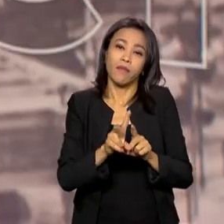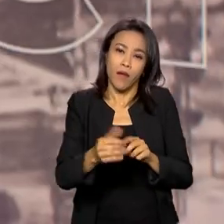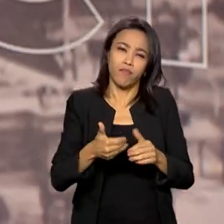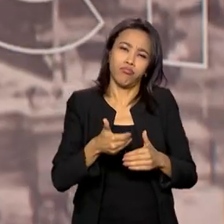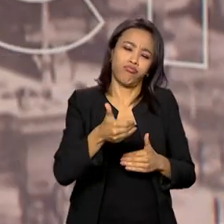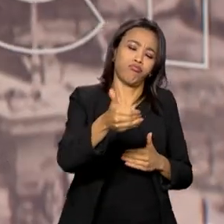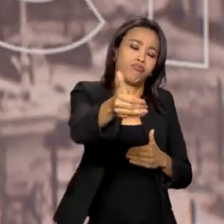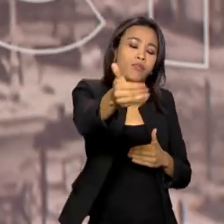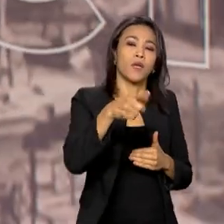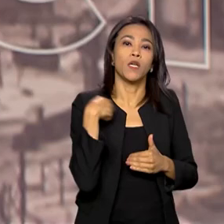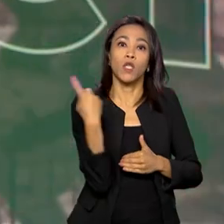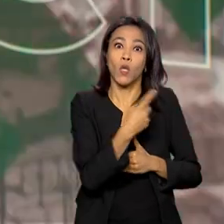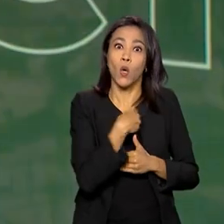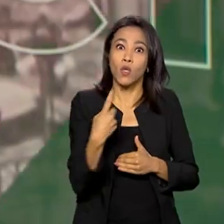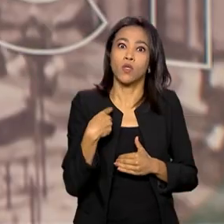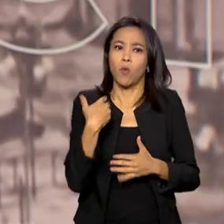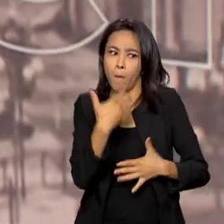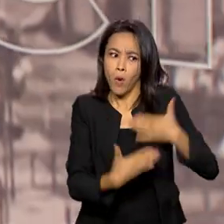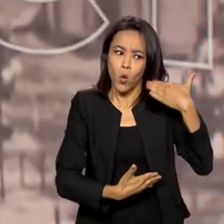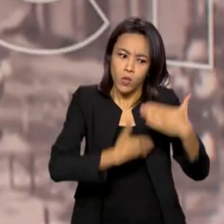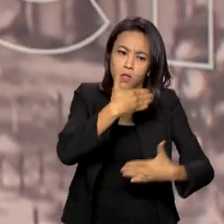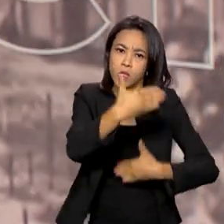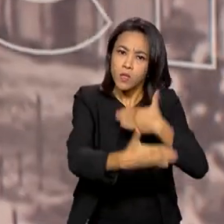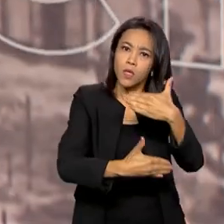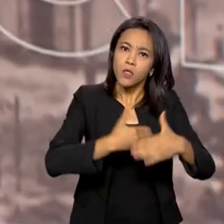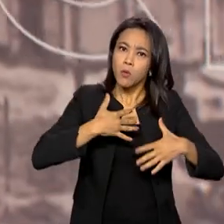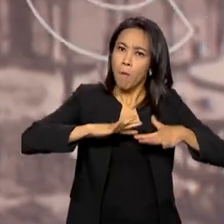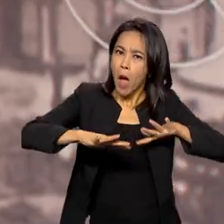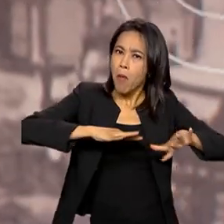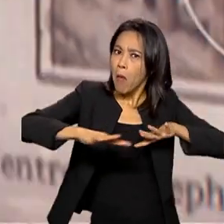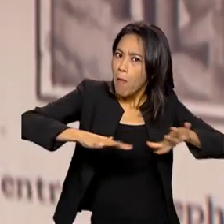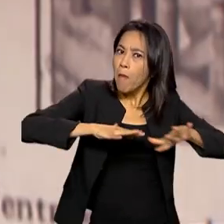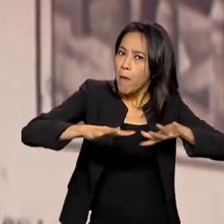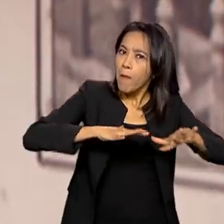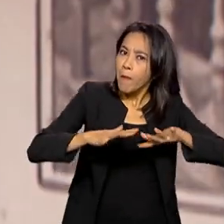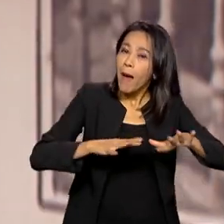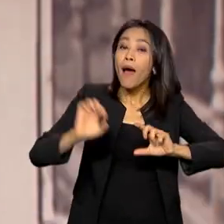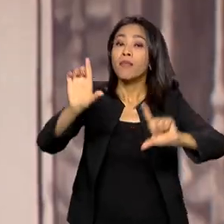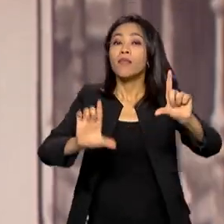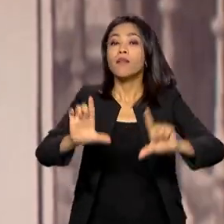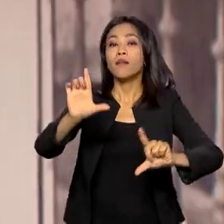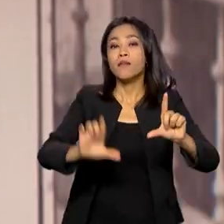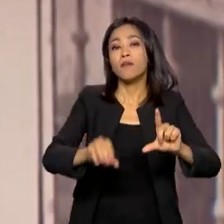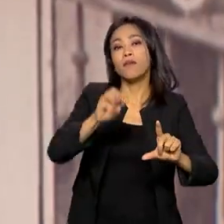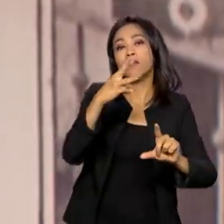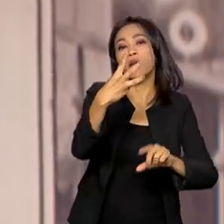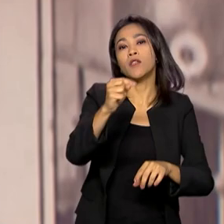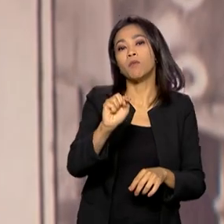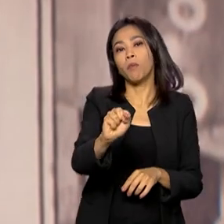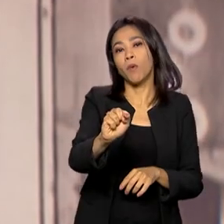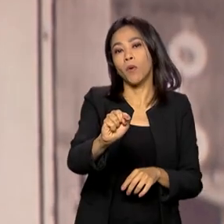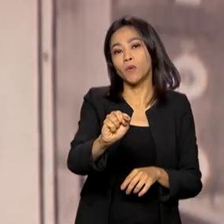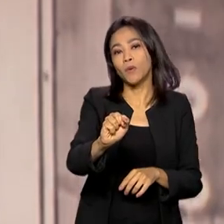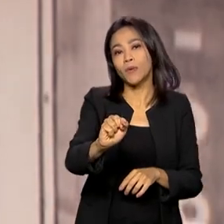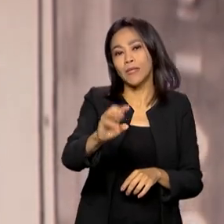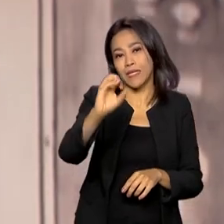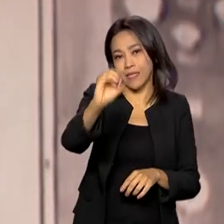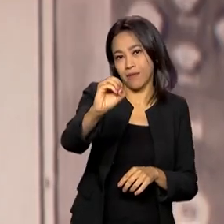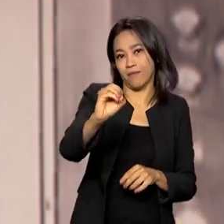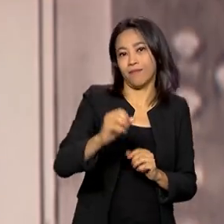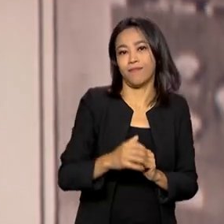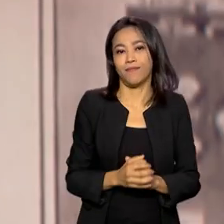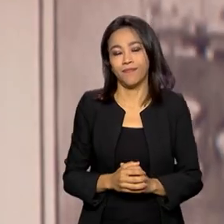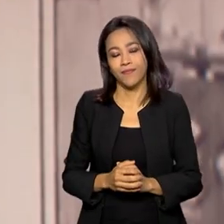processo muito forte de desenvolver no Brasil a televisão 3.0 com a televisão com